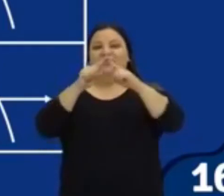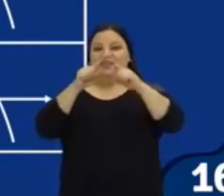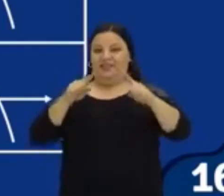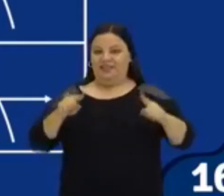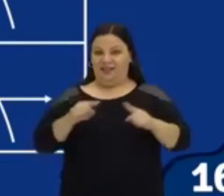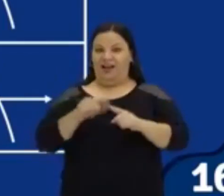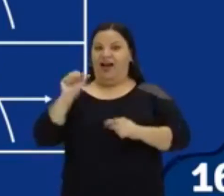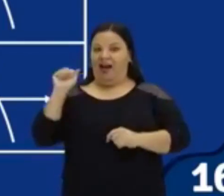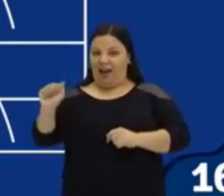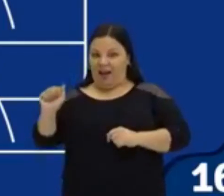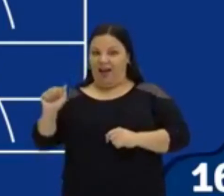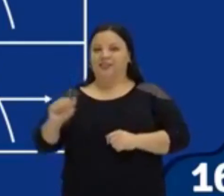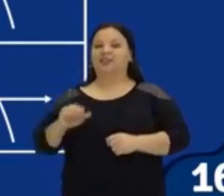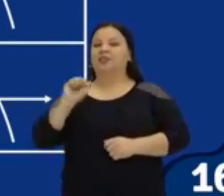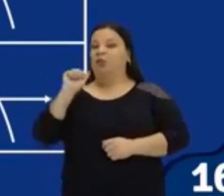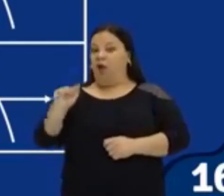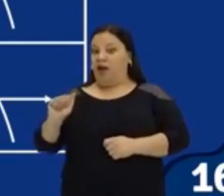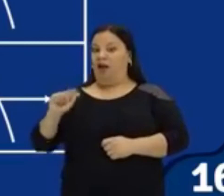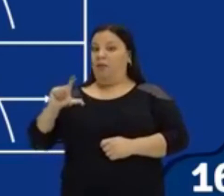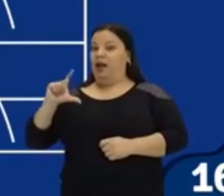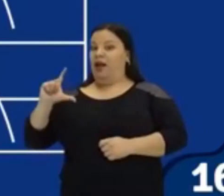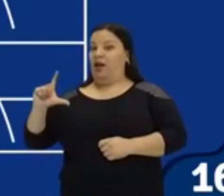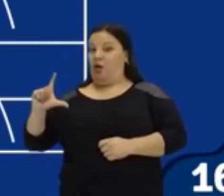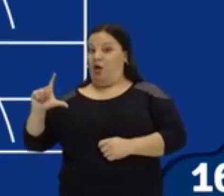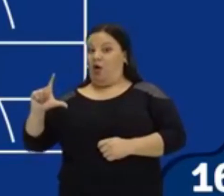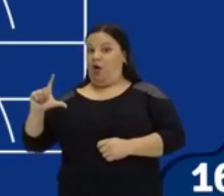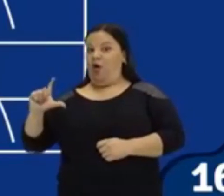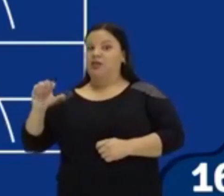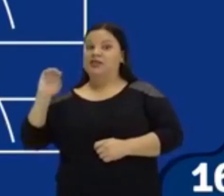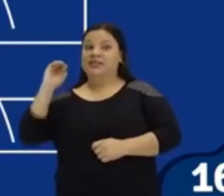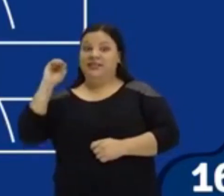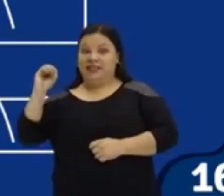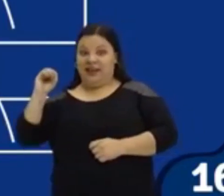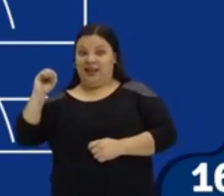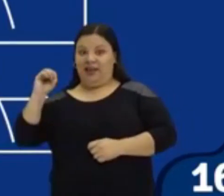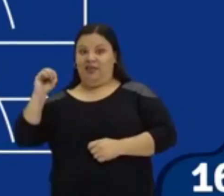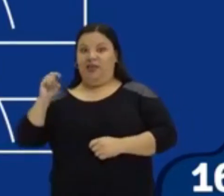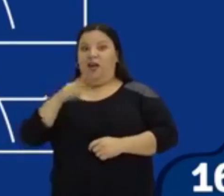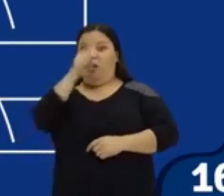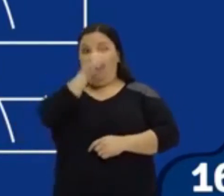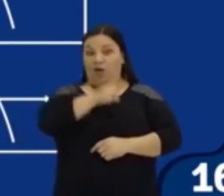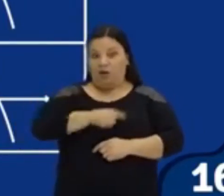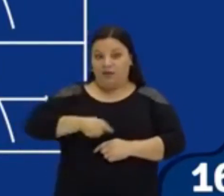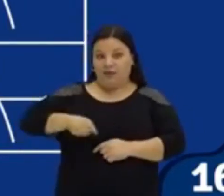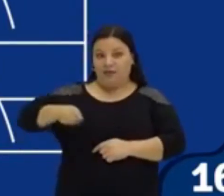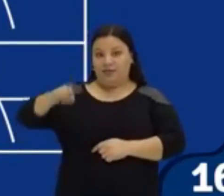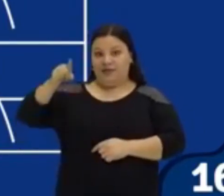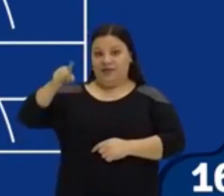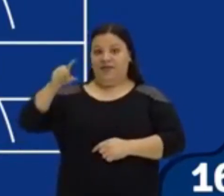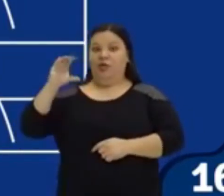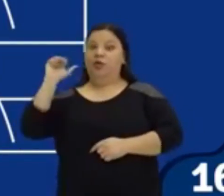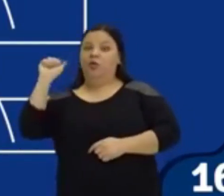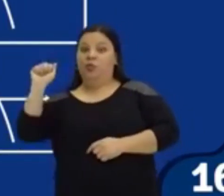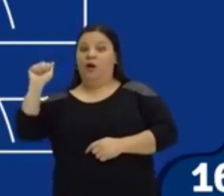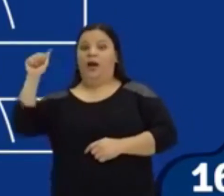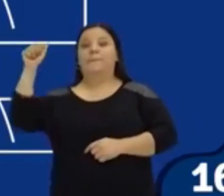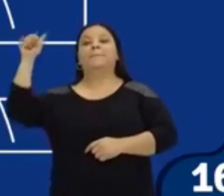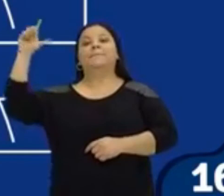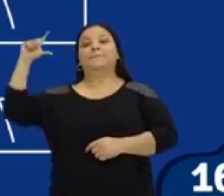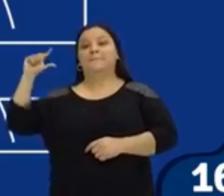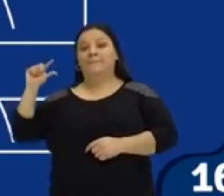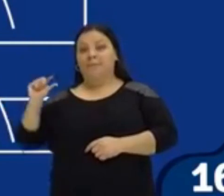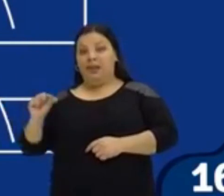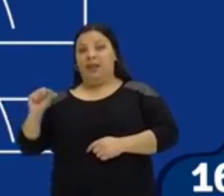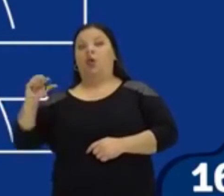positivo as concavidades são voltadas para cima quando o a é negativo concavidade para baixo olha se o